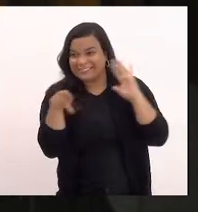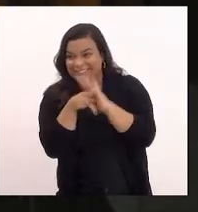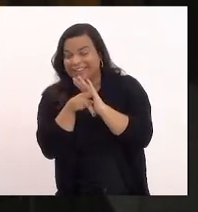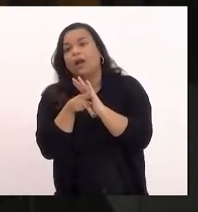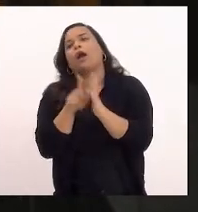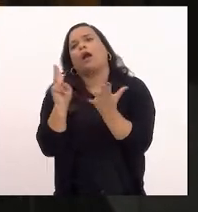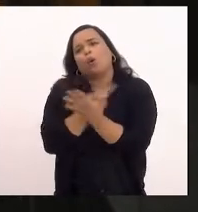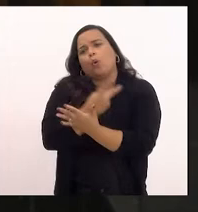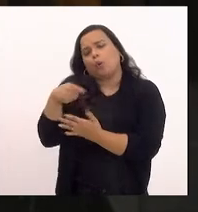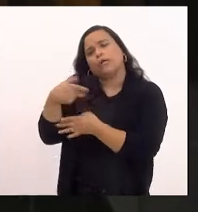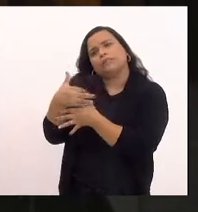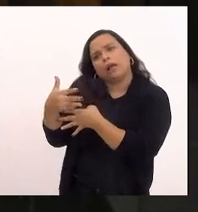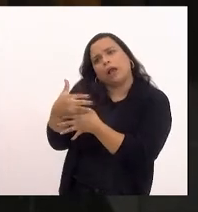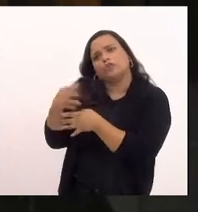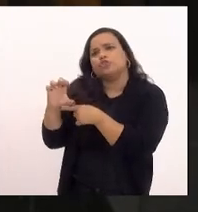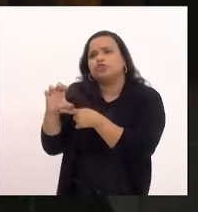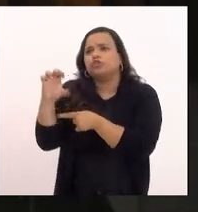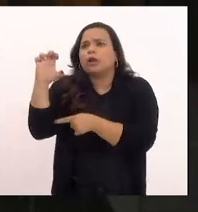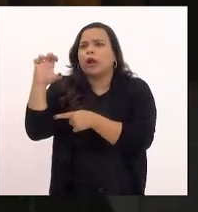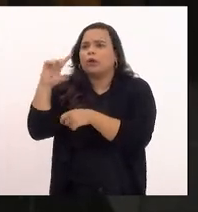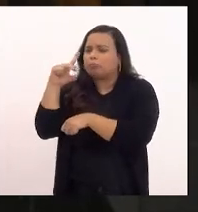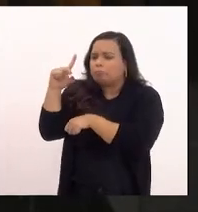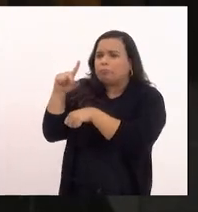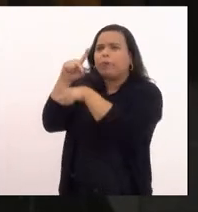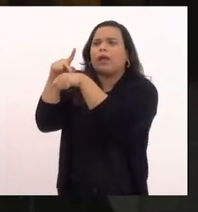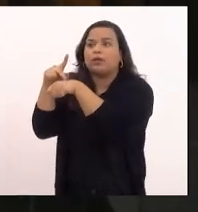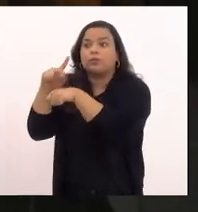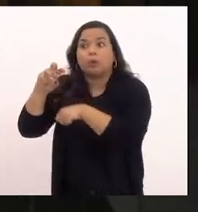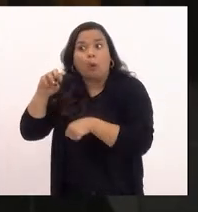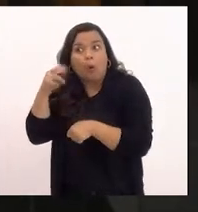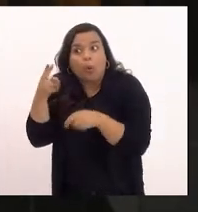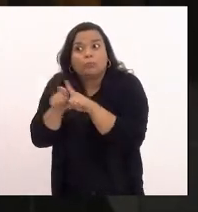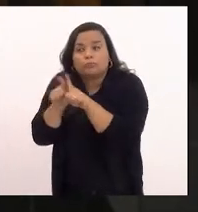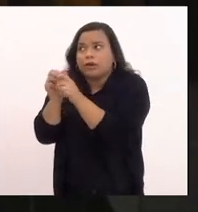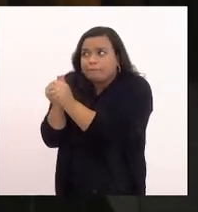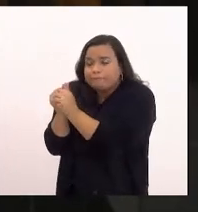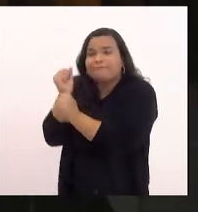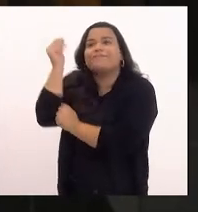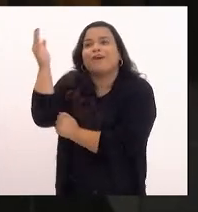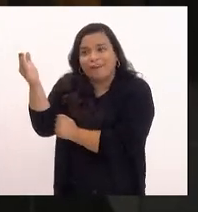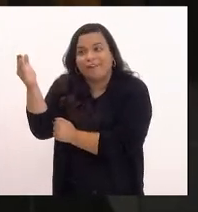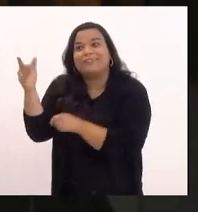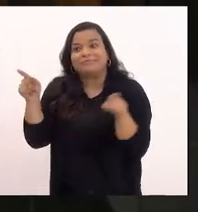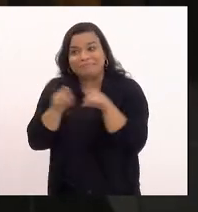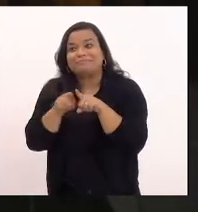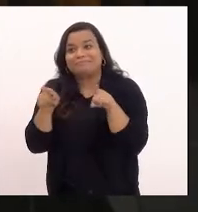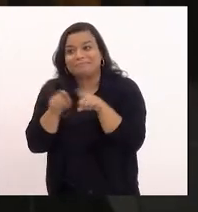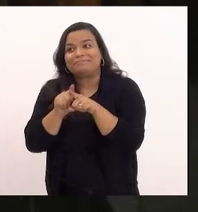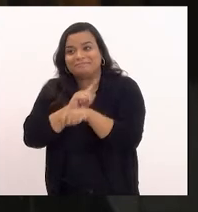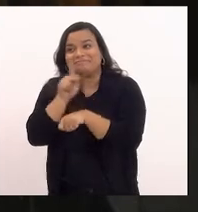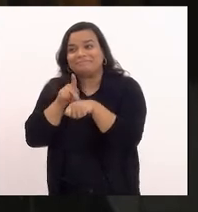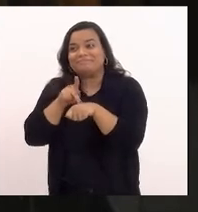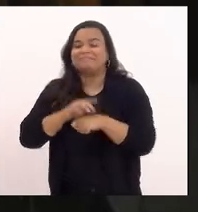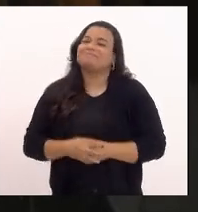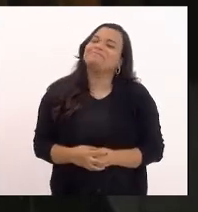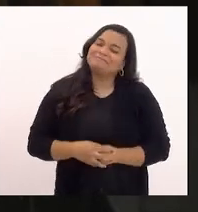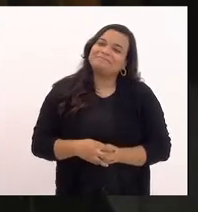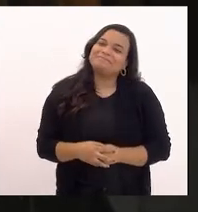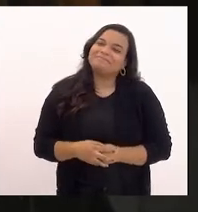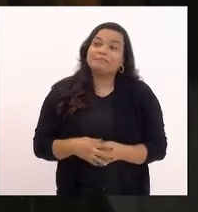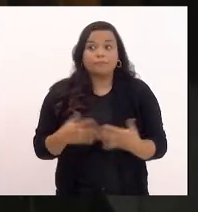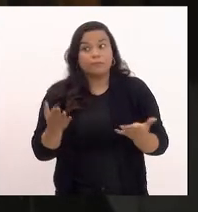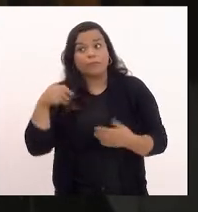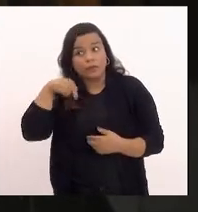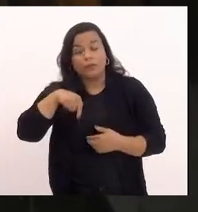cidade no estado no país ou até fora do nosso país e no